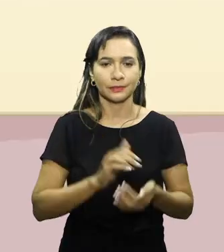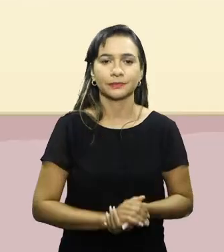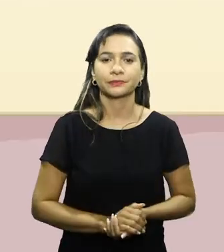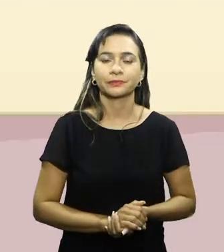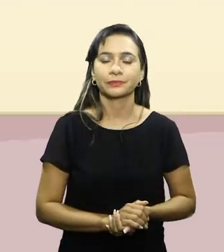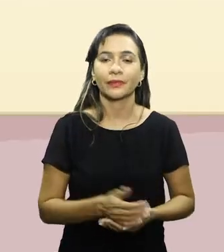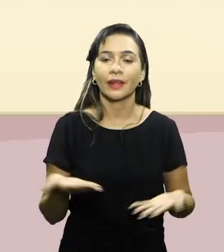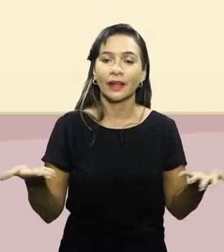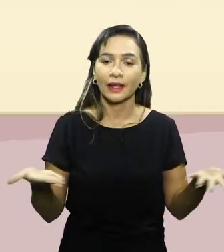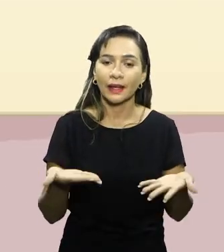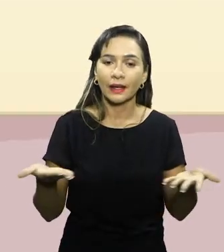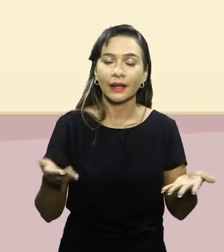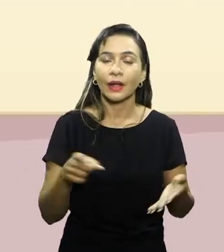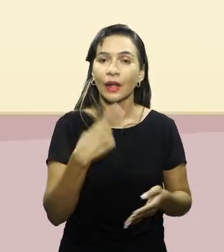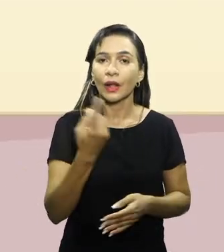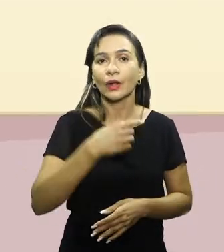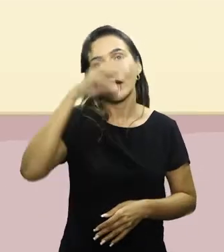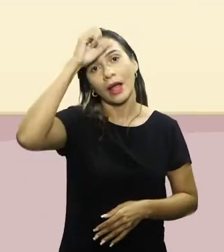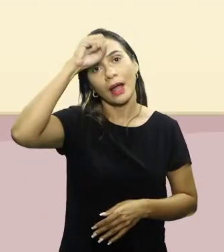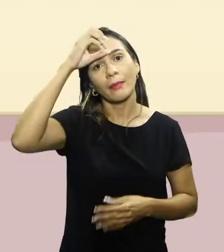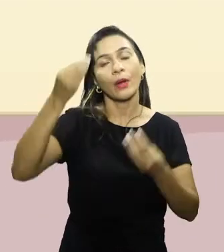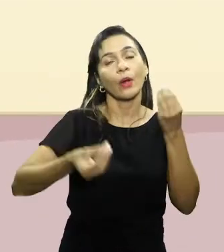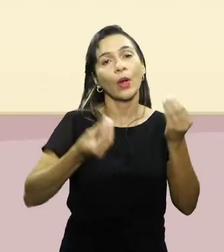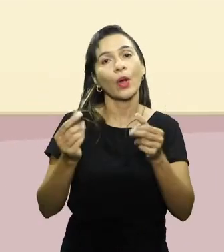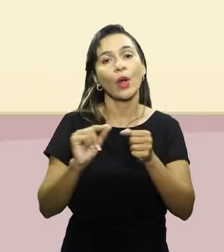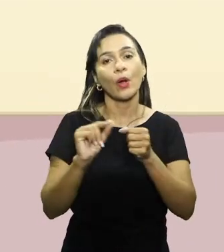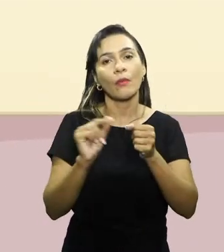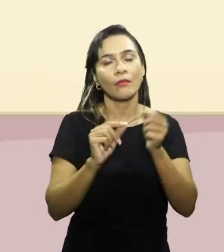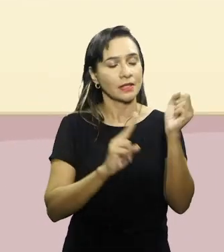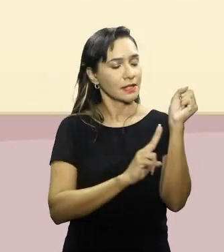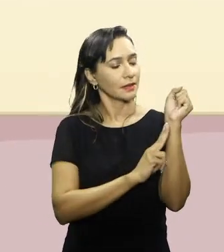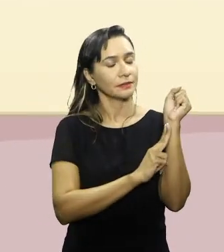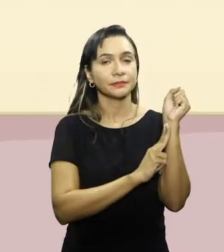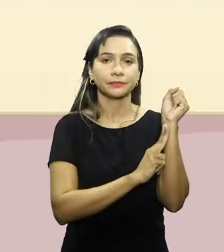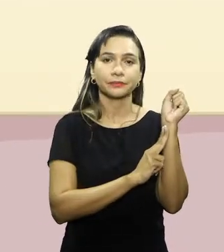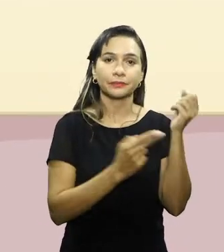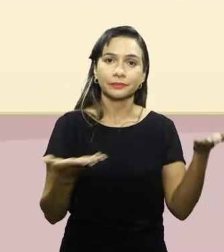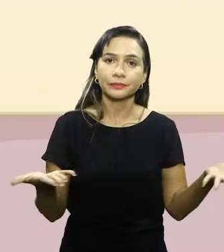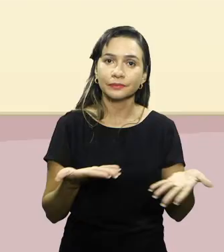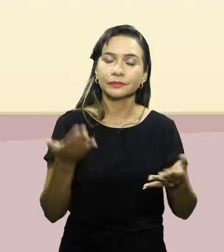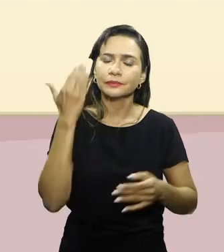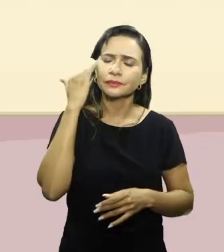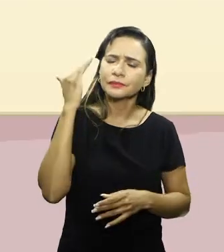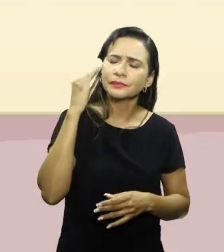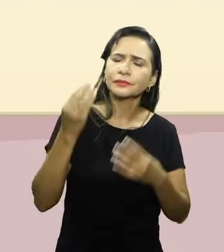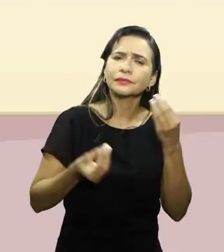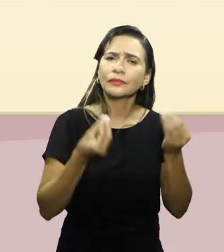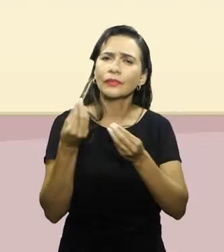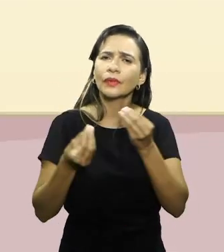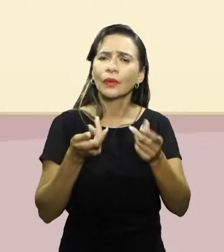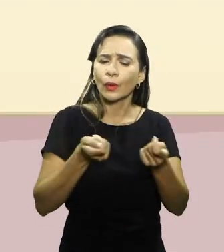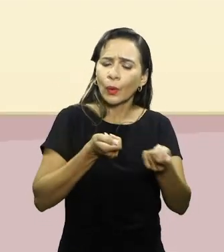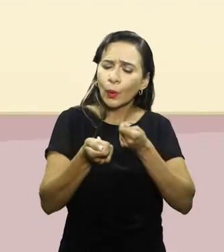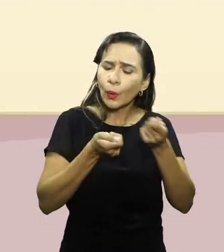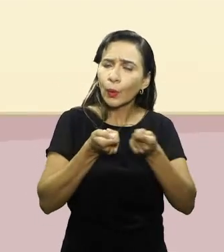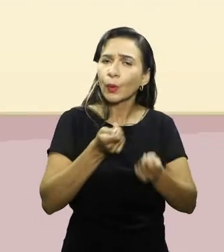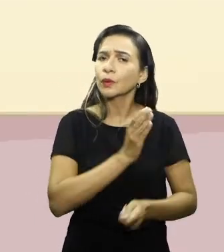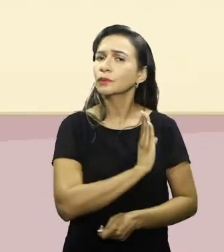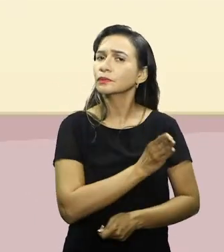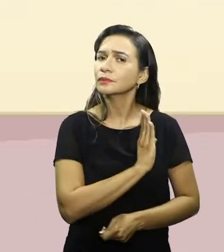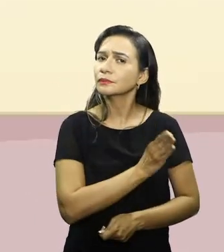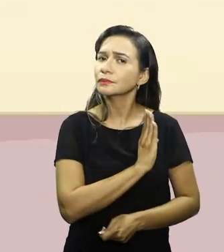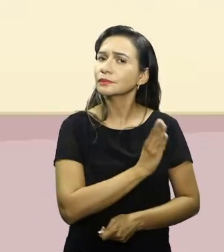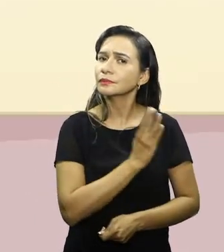Então, pessoal, aprendemos como fazer o método da palpação. Vamos agora entender como é que é o controle dessa frequência